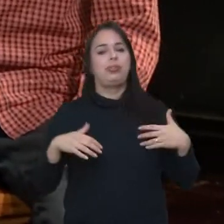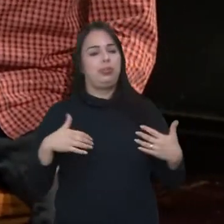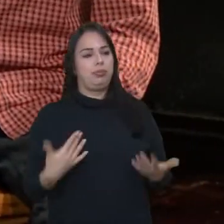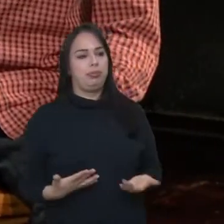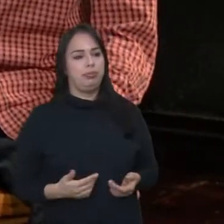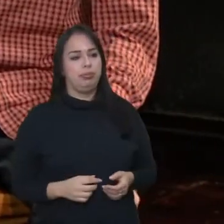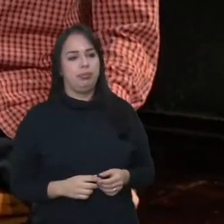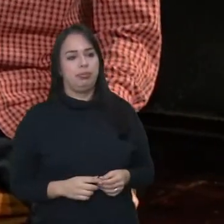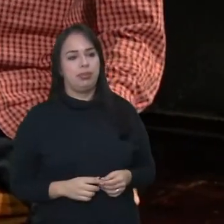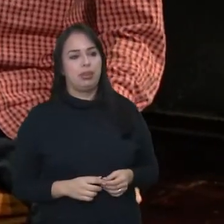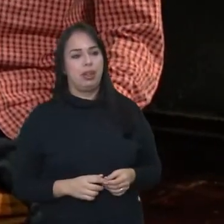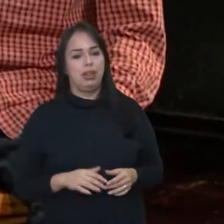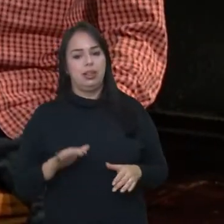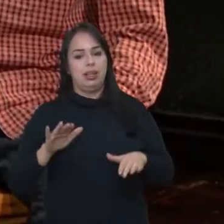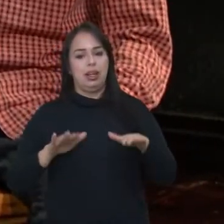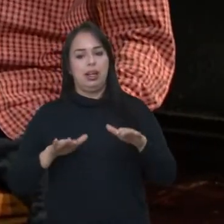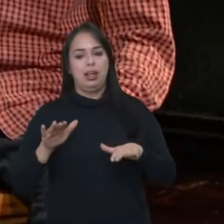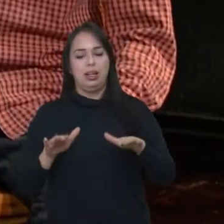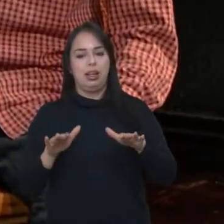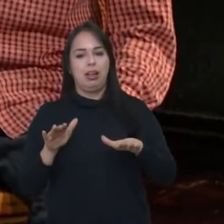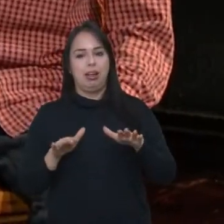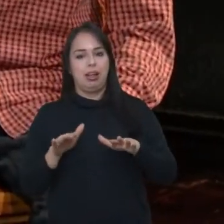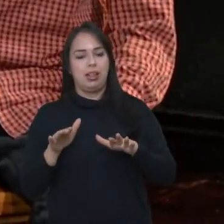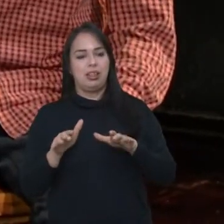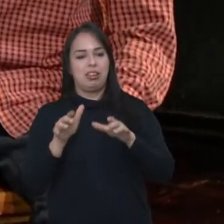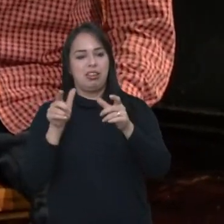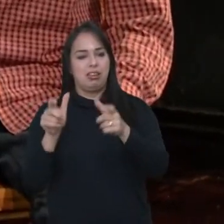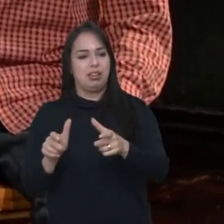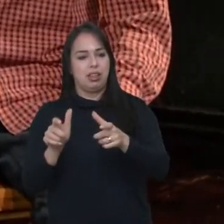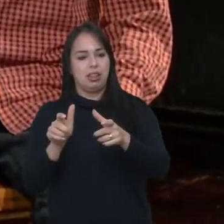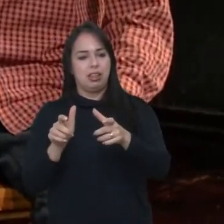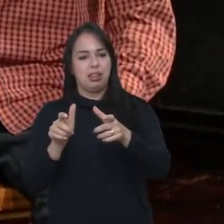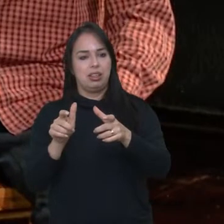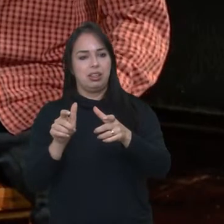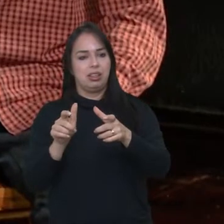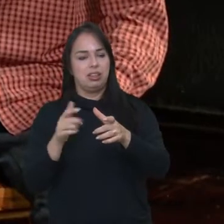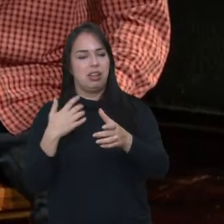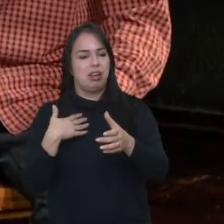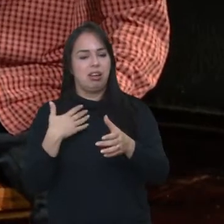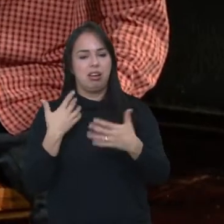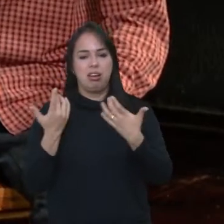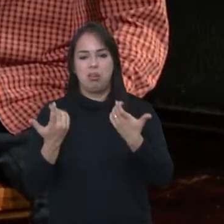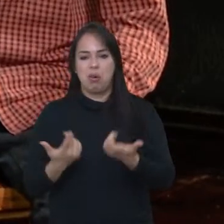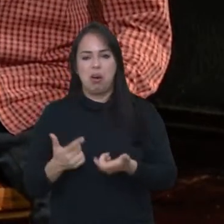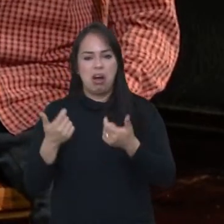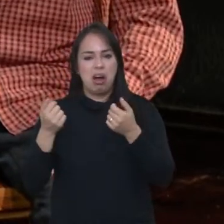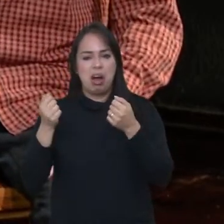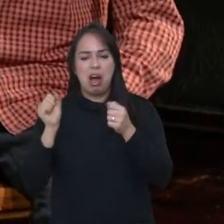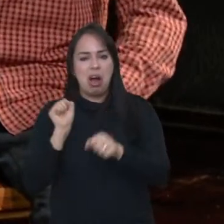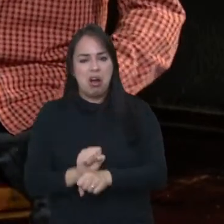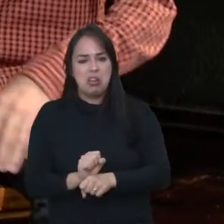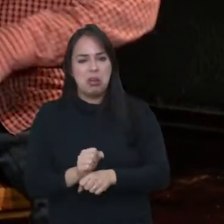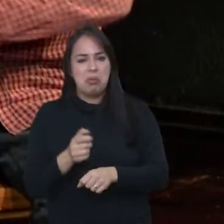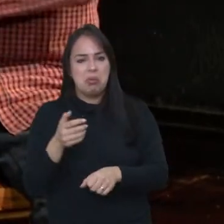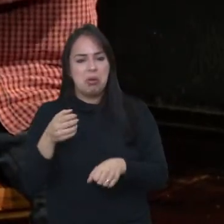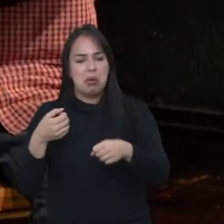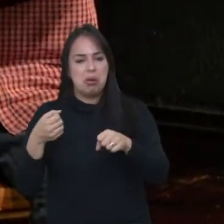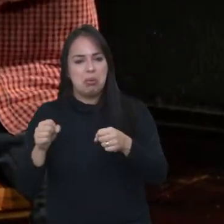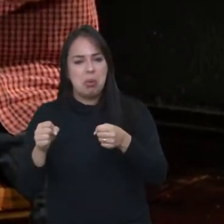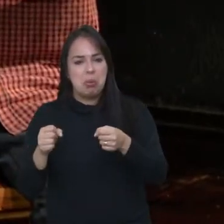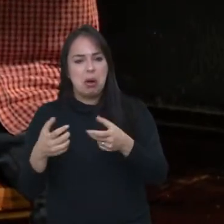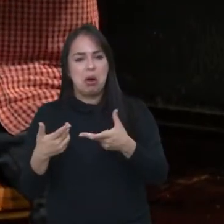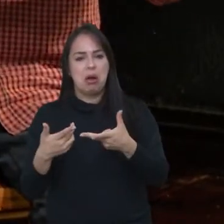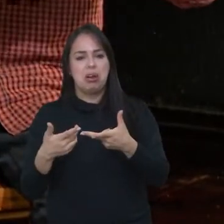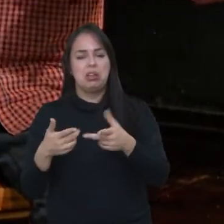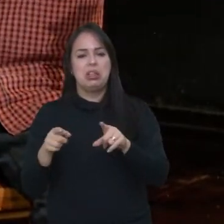é um lugar que você nem, nossa, você chega na região, tipo, acho que eu vou parar, nossa, é essa região, aí, teve muito bem difícil,